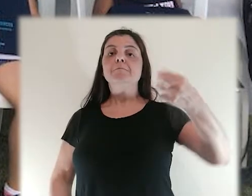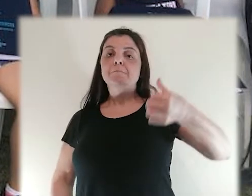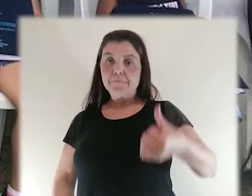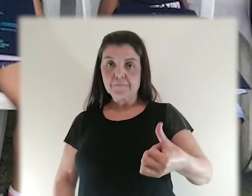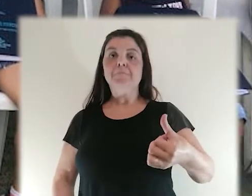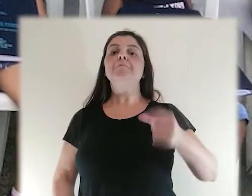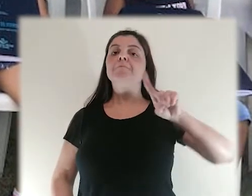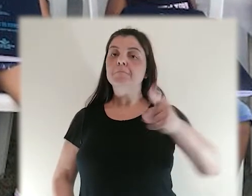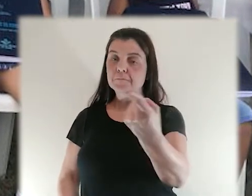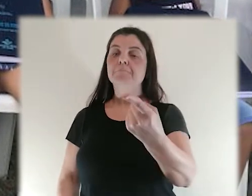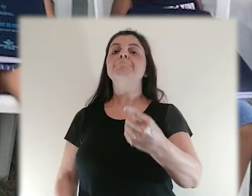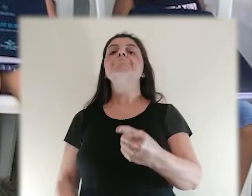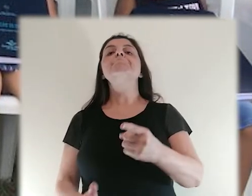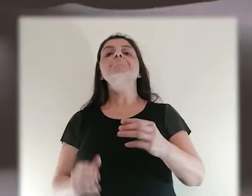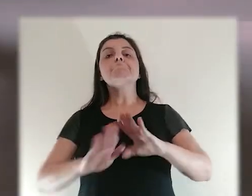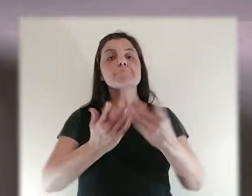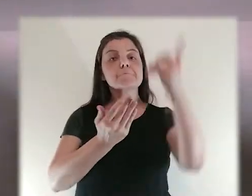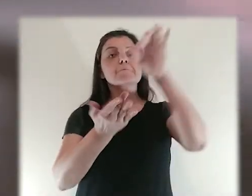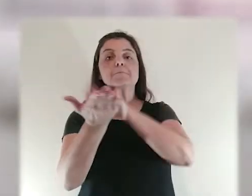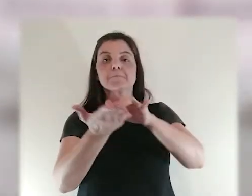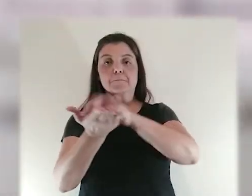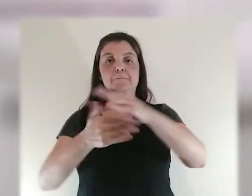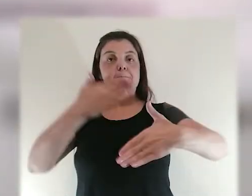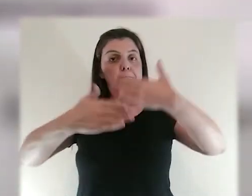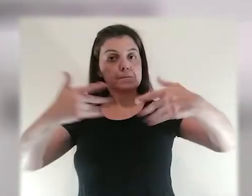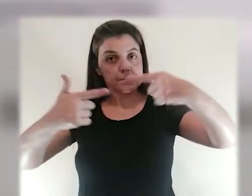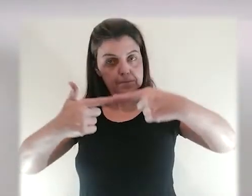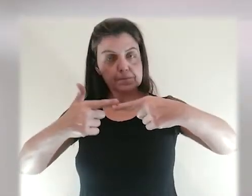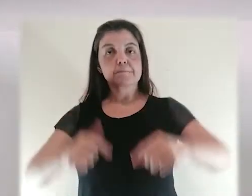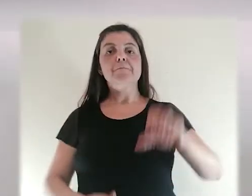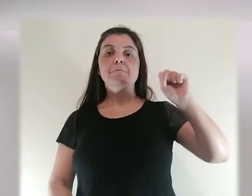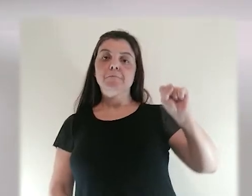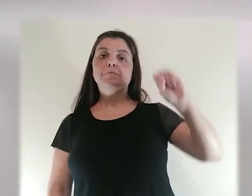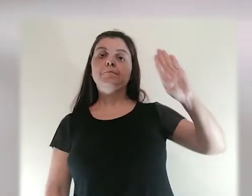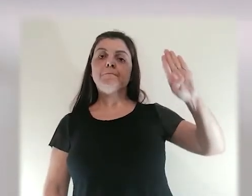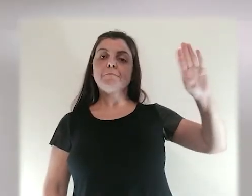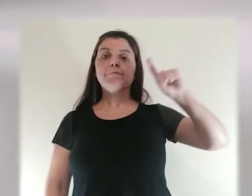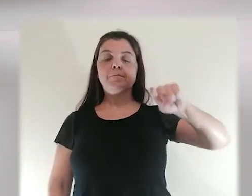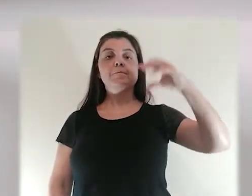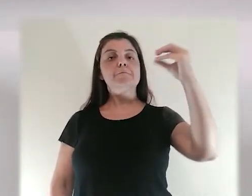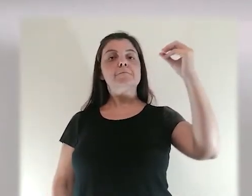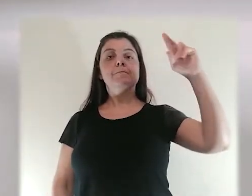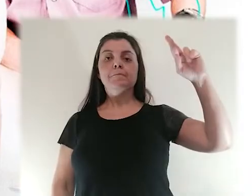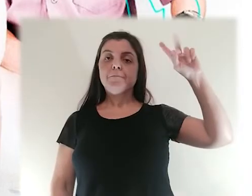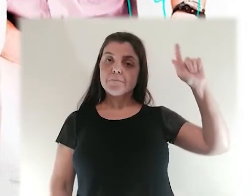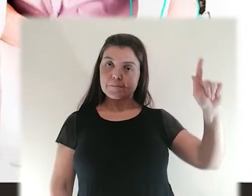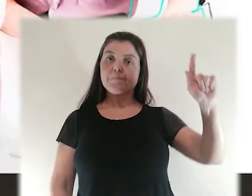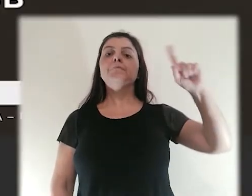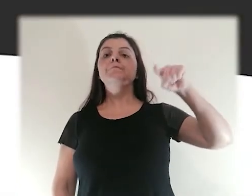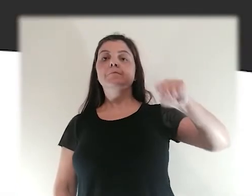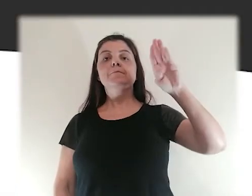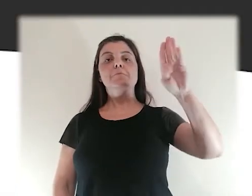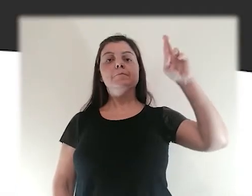Braille, e ainda temos um grande desafio pela frente. Acesse sbb.org.br barra para